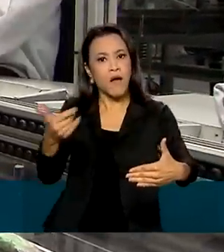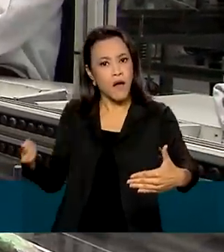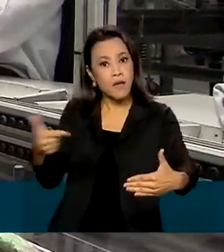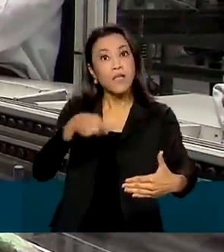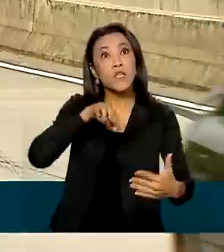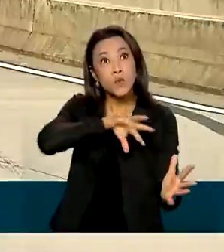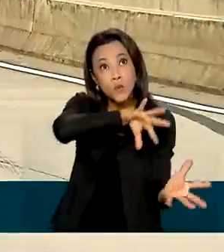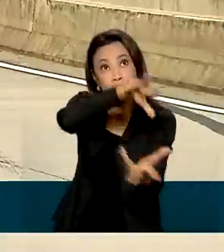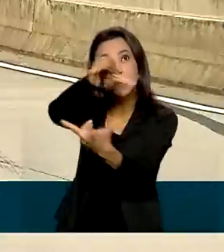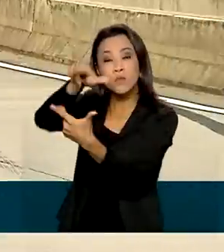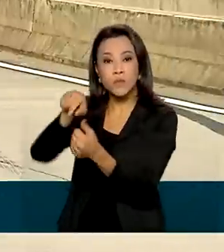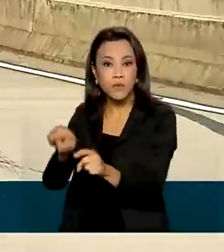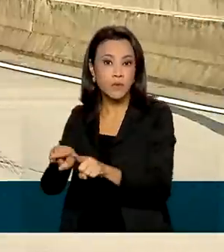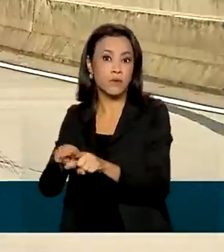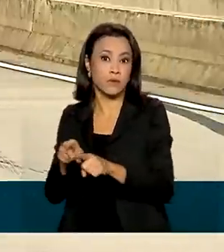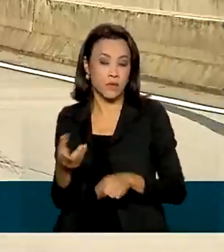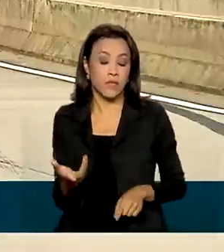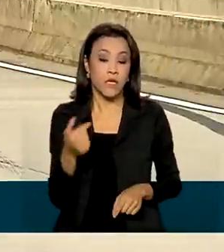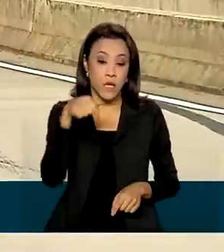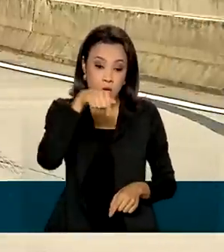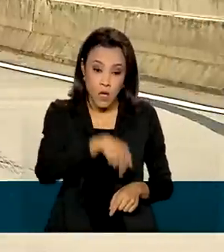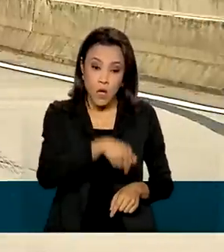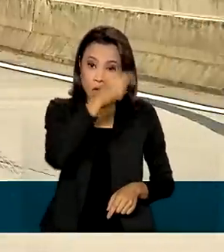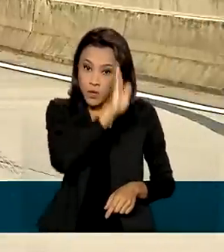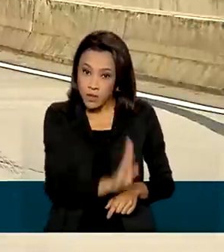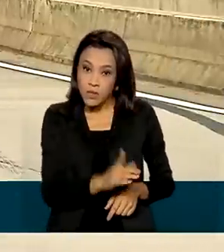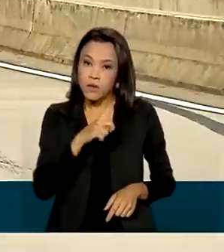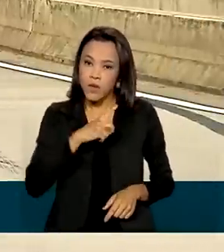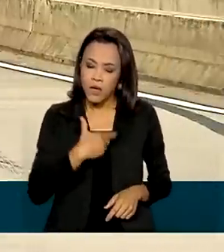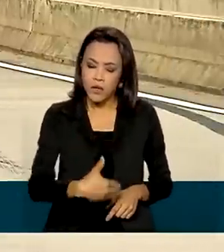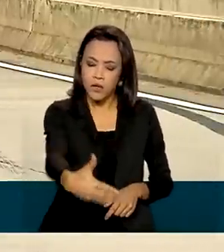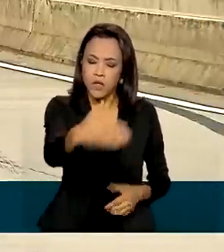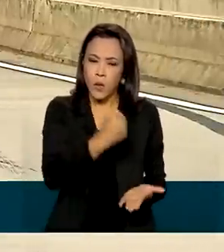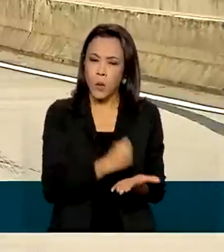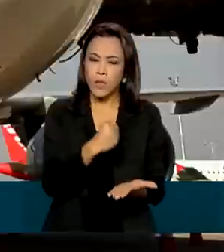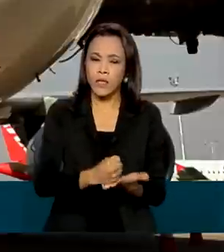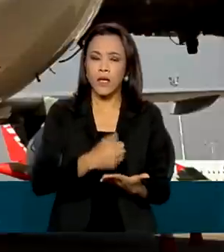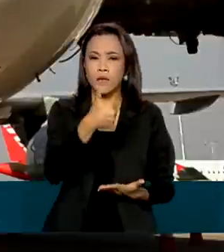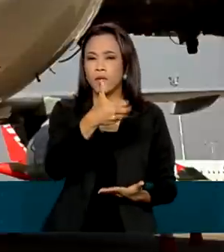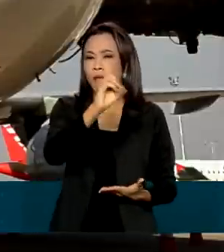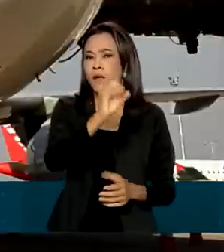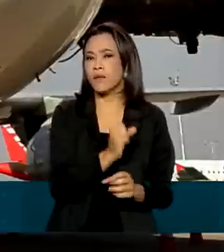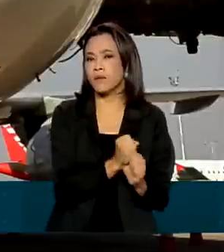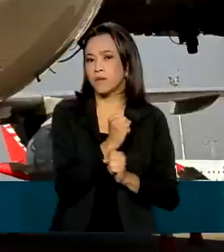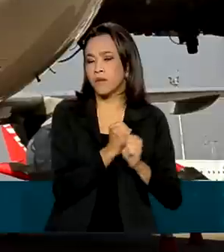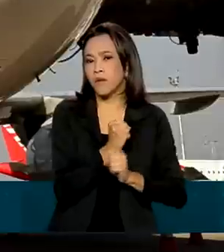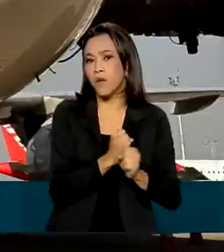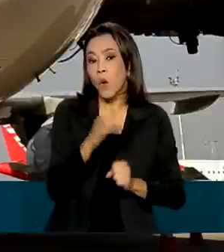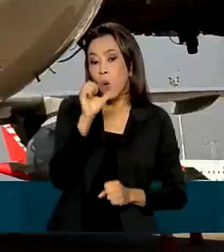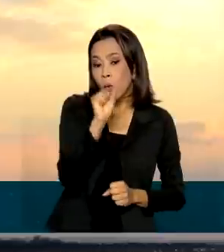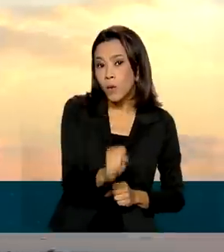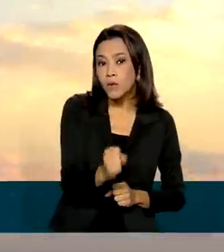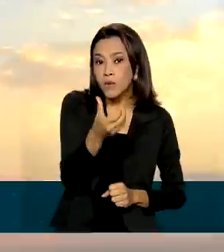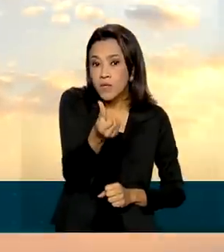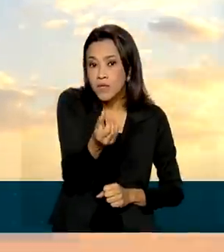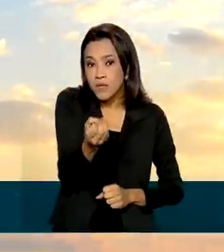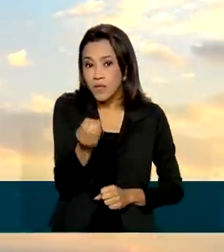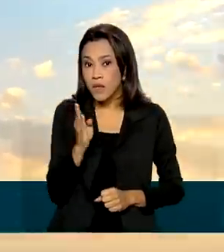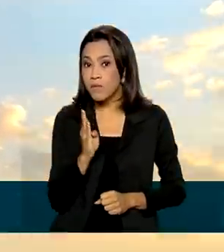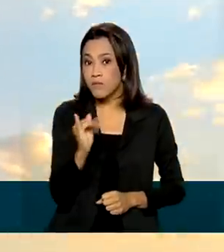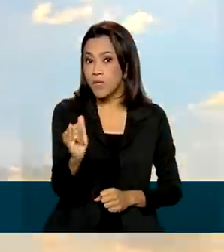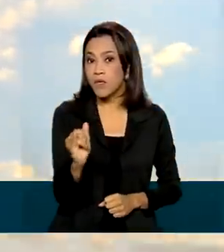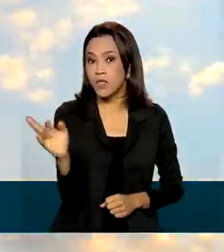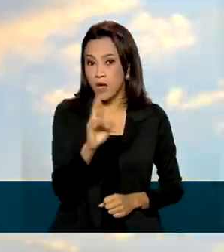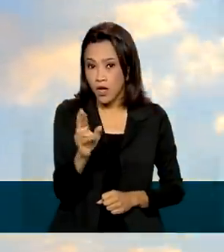o resto do mundo. Segundo o ministro, o país tem contratado para os próximos 10 anos cerca de 860 bilhões de